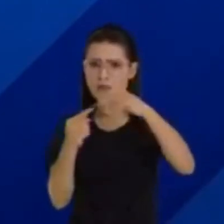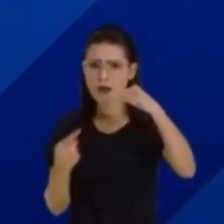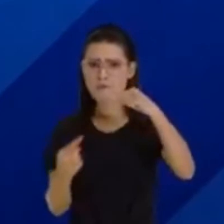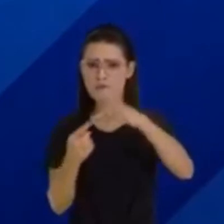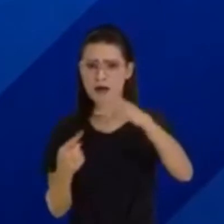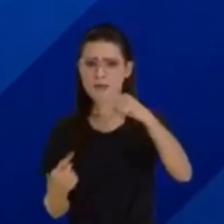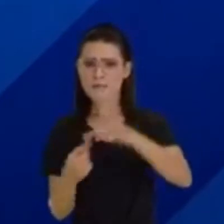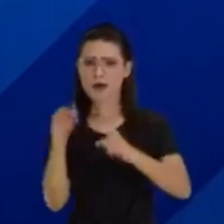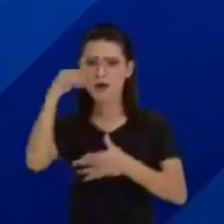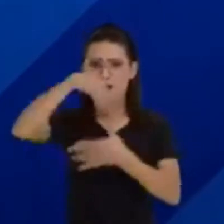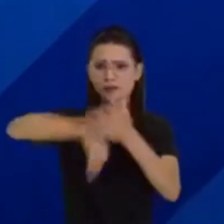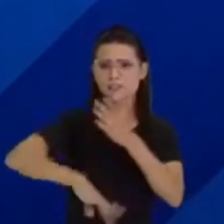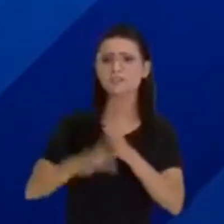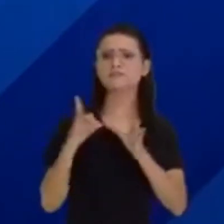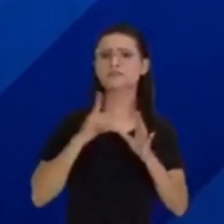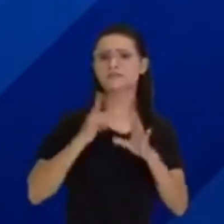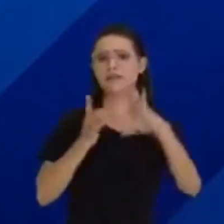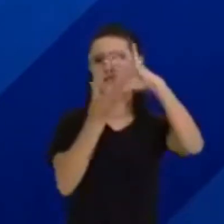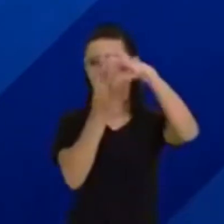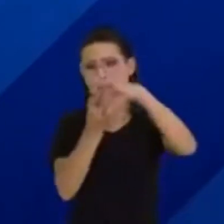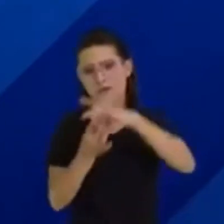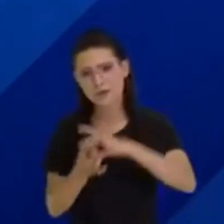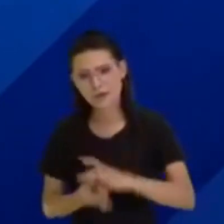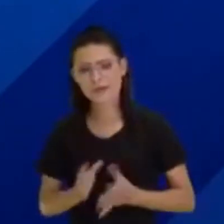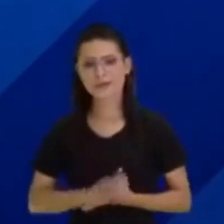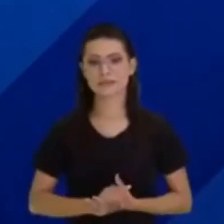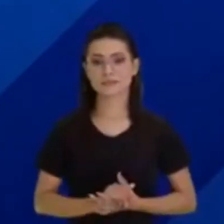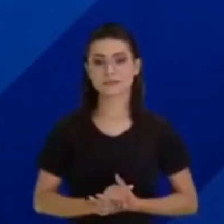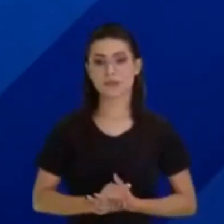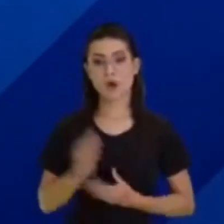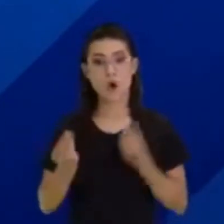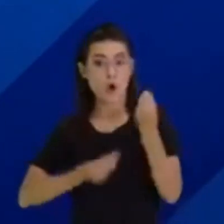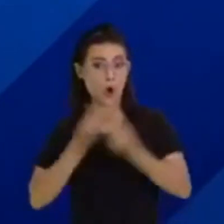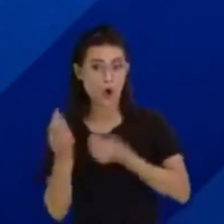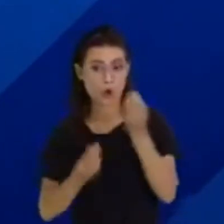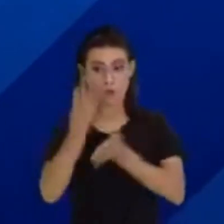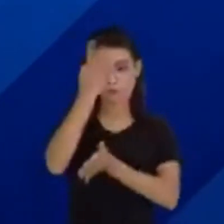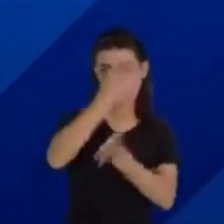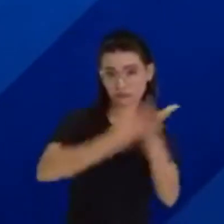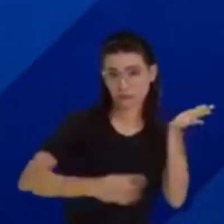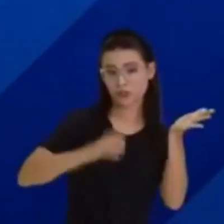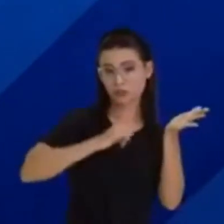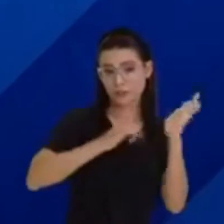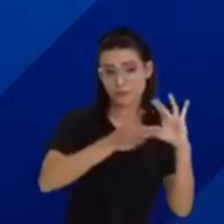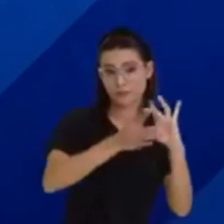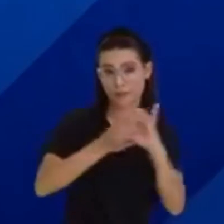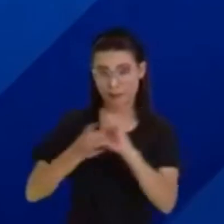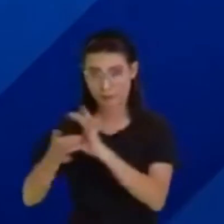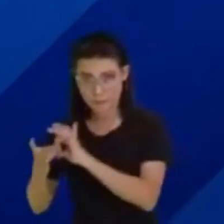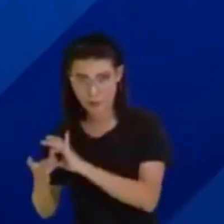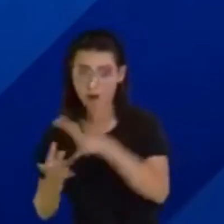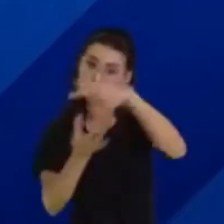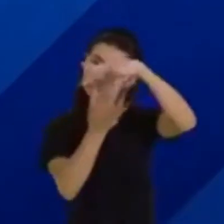quando ele está coerente. Para que um texto seja coeso, esteja ou seja coeso,